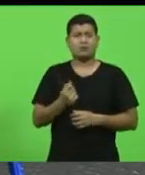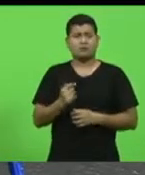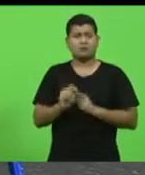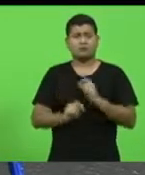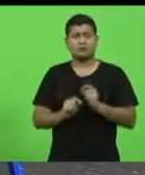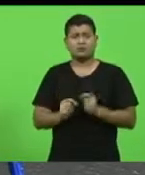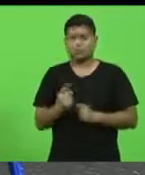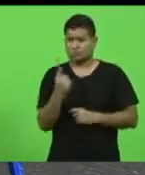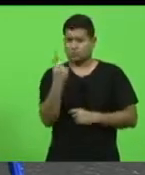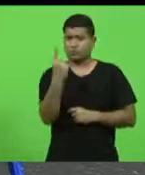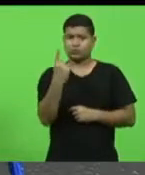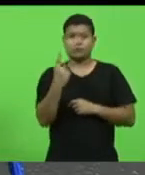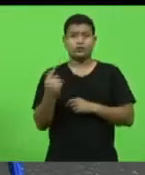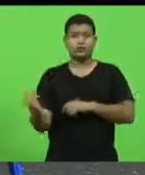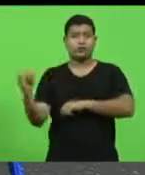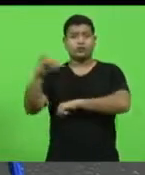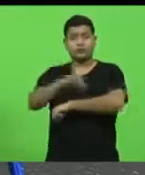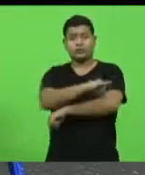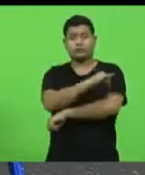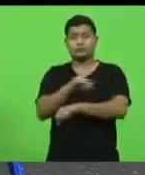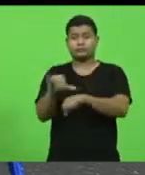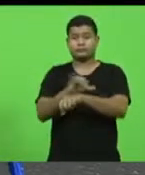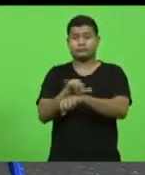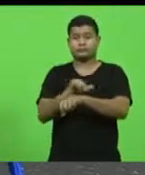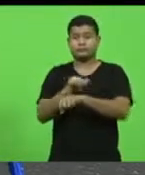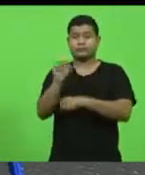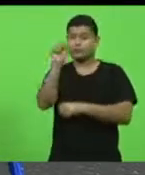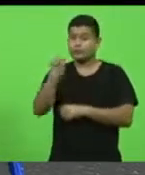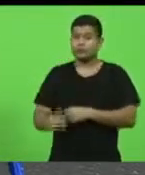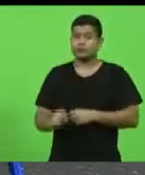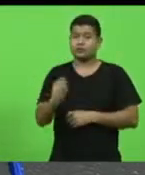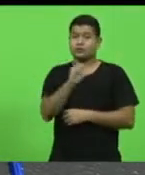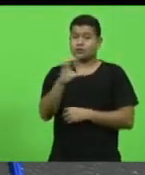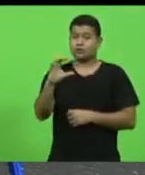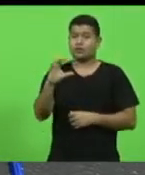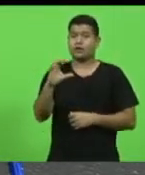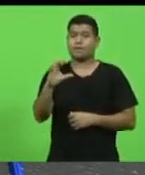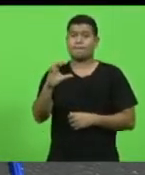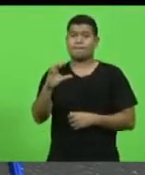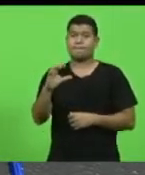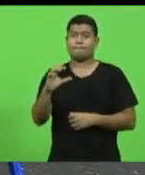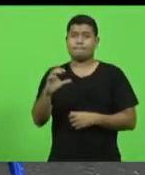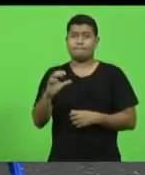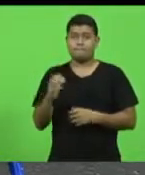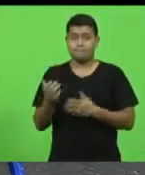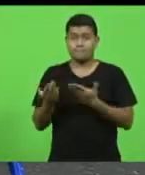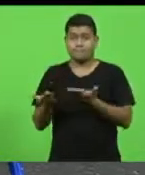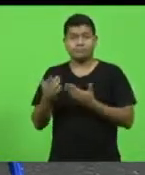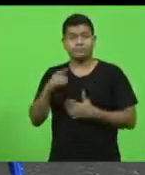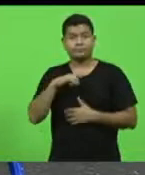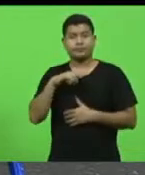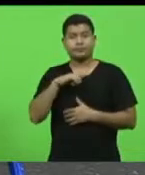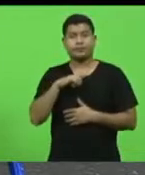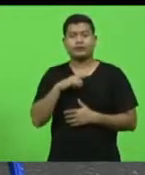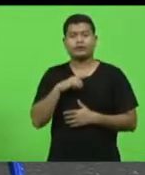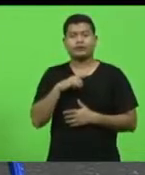aeroporto estratégico do sul de Santa Catarina receba por parte